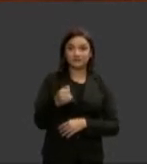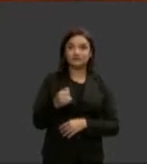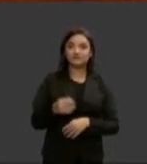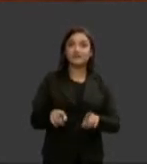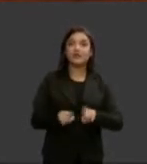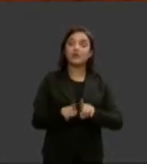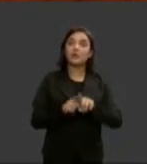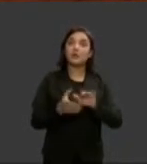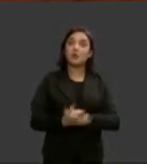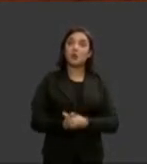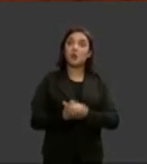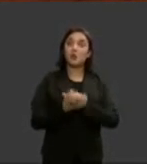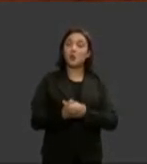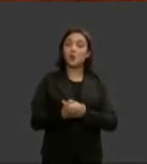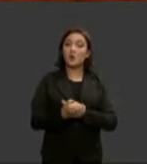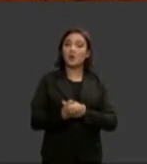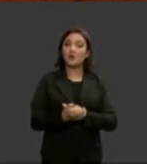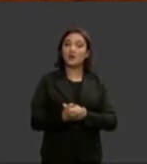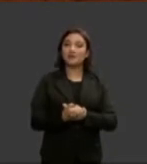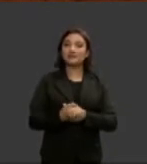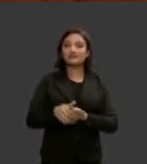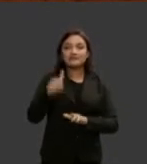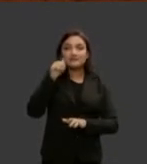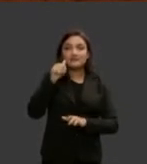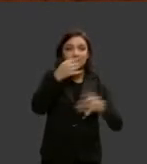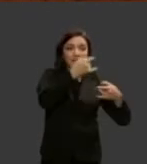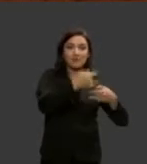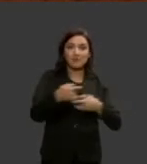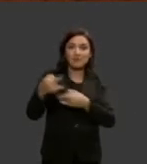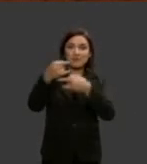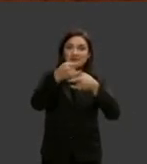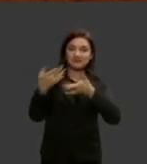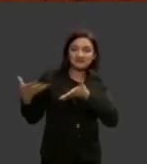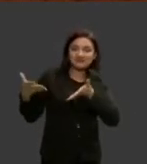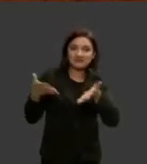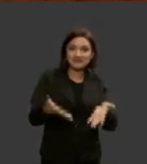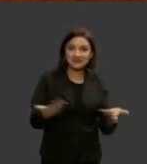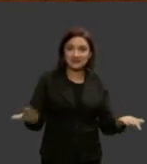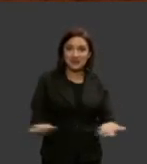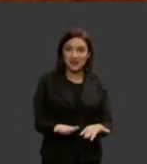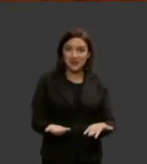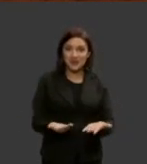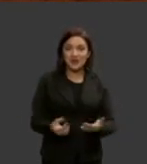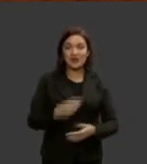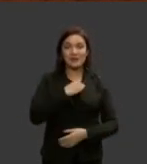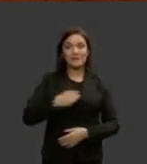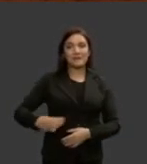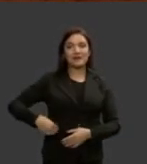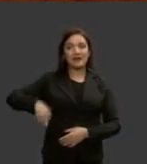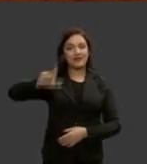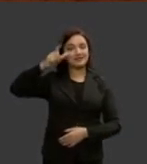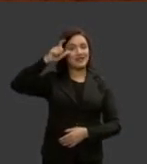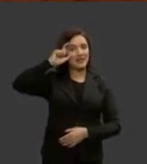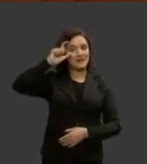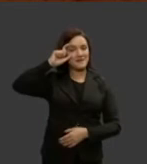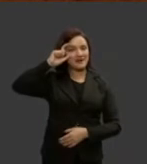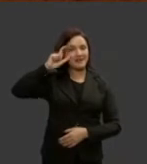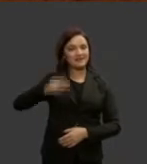as ilustres integrantes deste painel a ministra Damares Alves